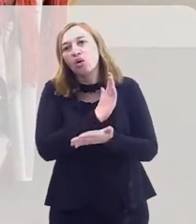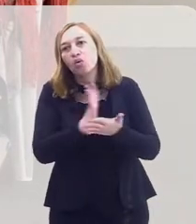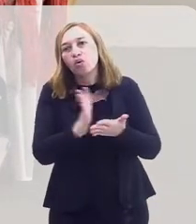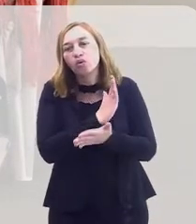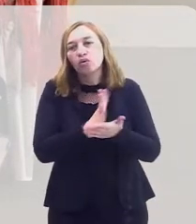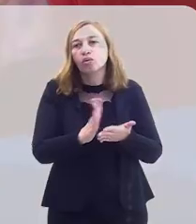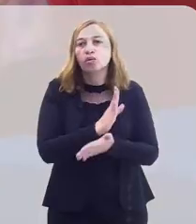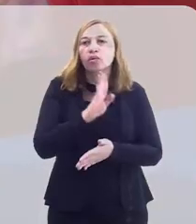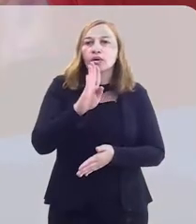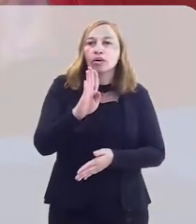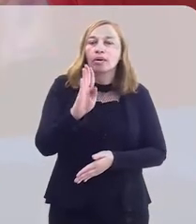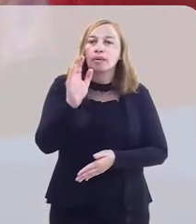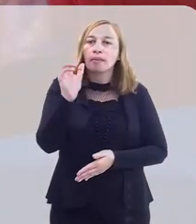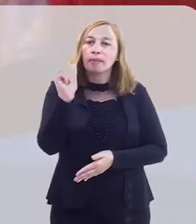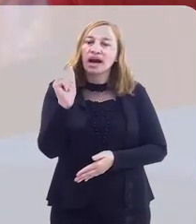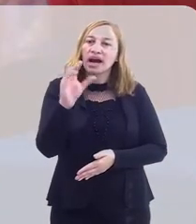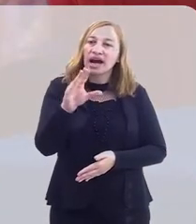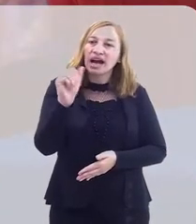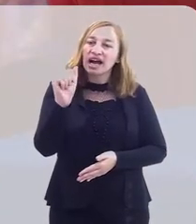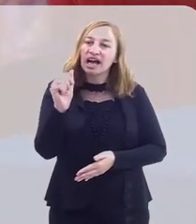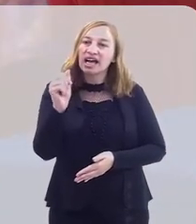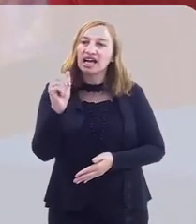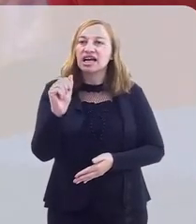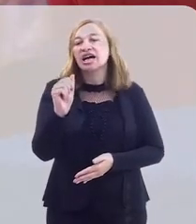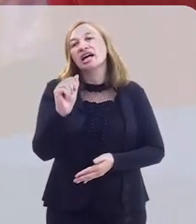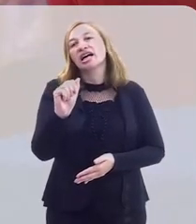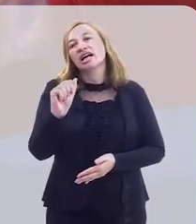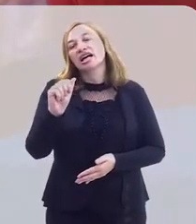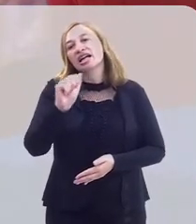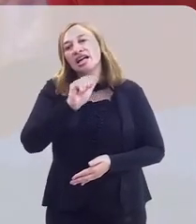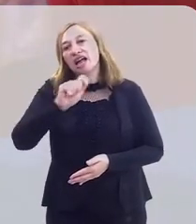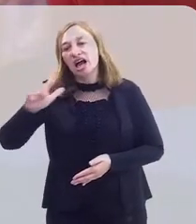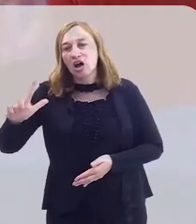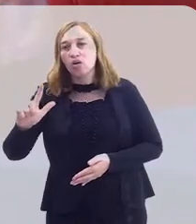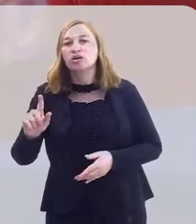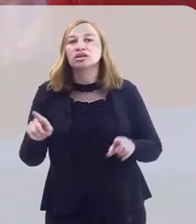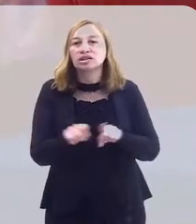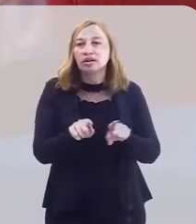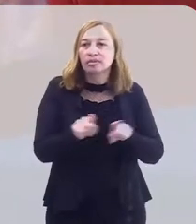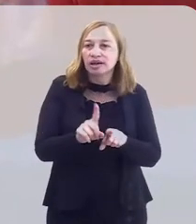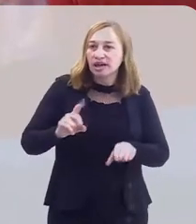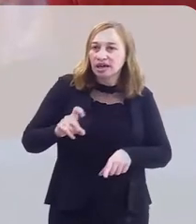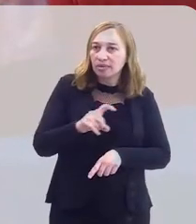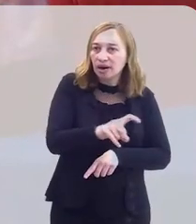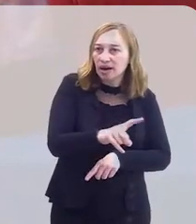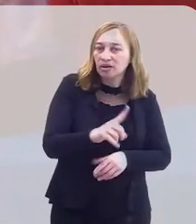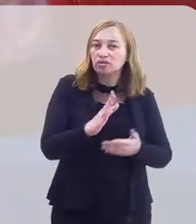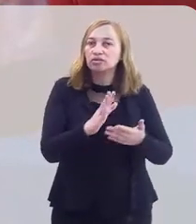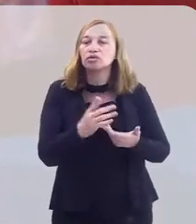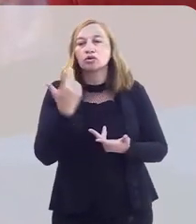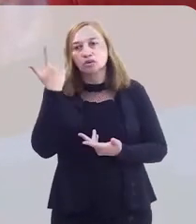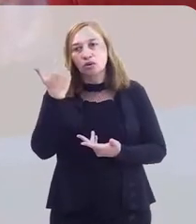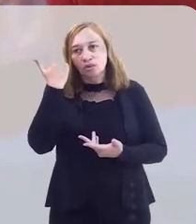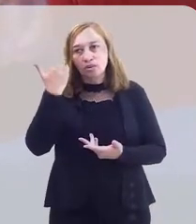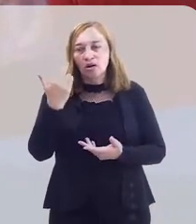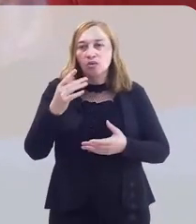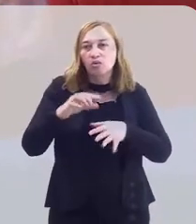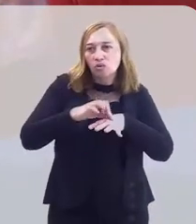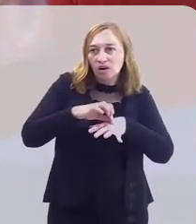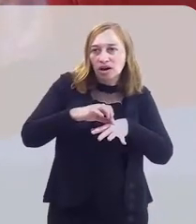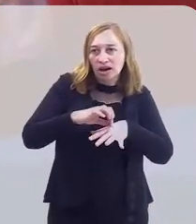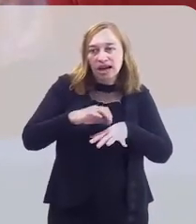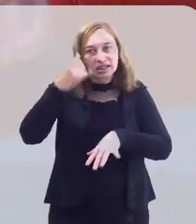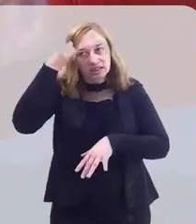uns até que levam bacalhau, até camarão. Mas o mais comum mesmo é com carne bovina, com carne de porco. Essa